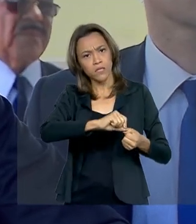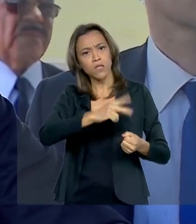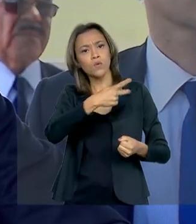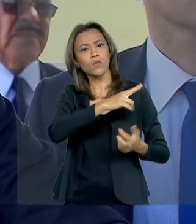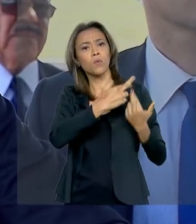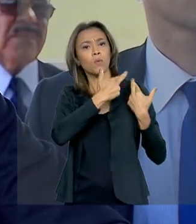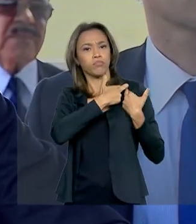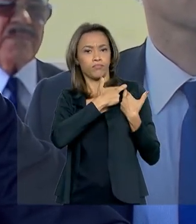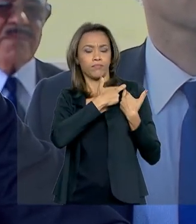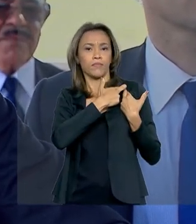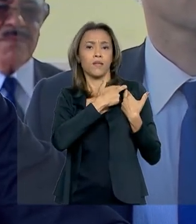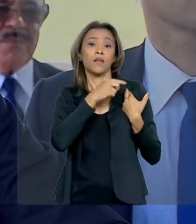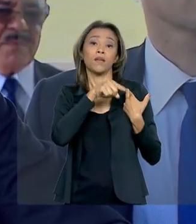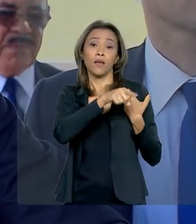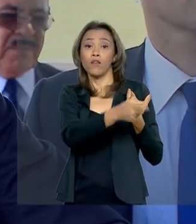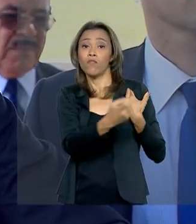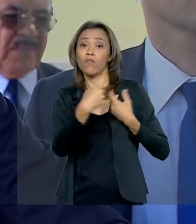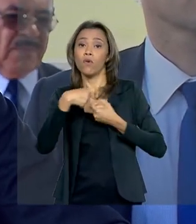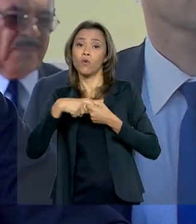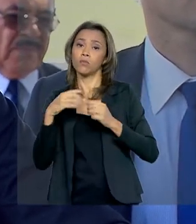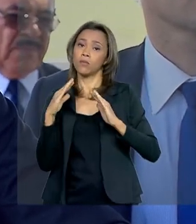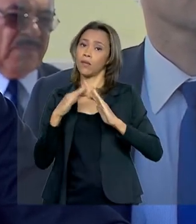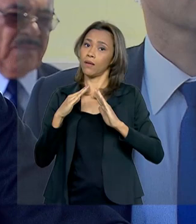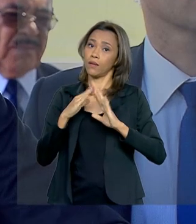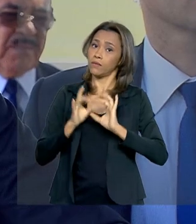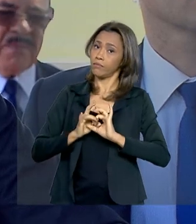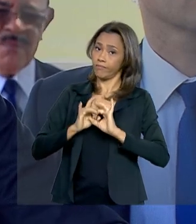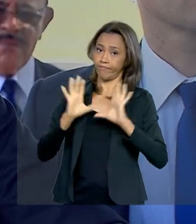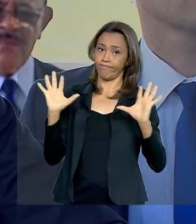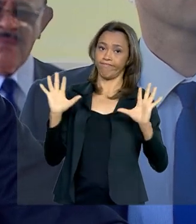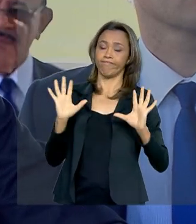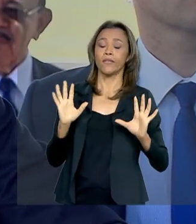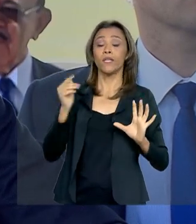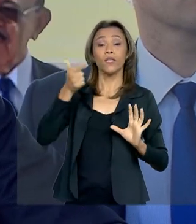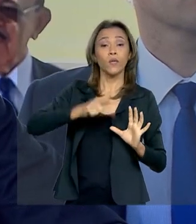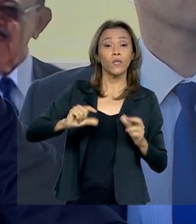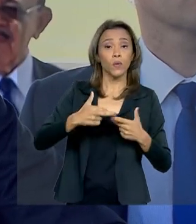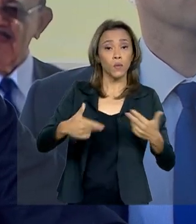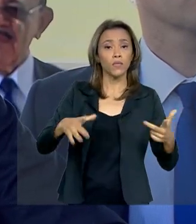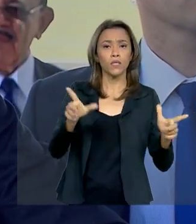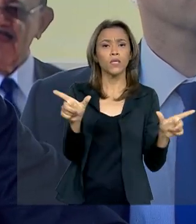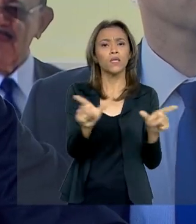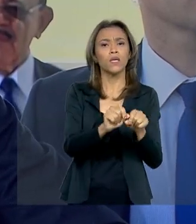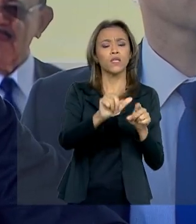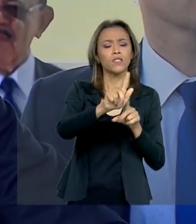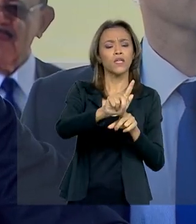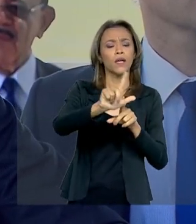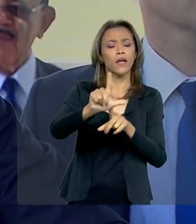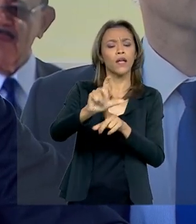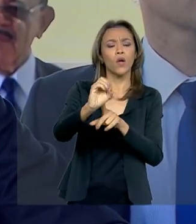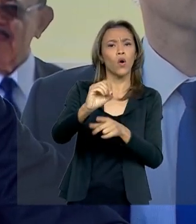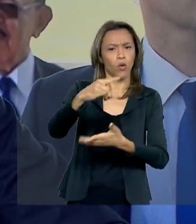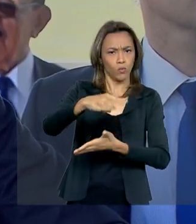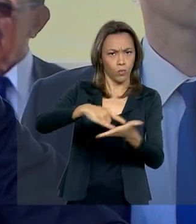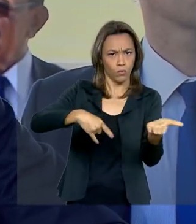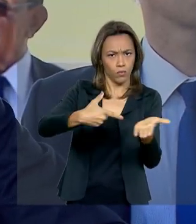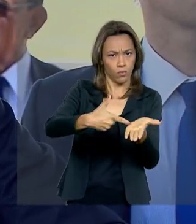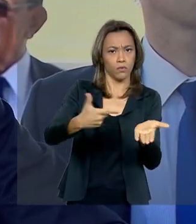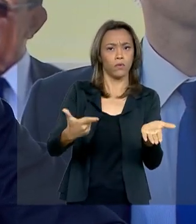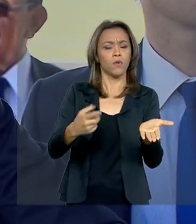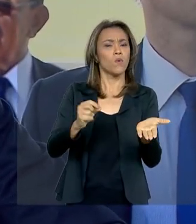ele volte para a casa em liberdade. E outra coisa, a GLO existe quando